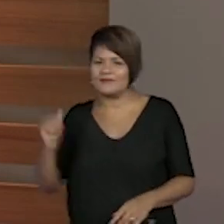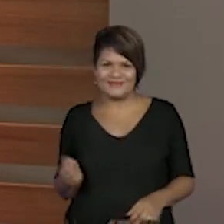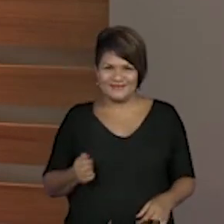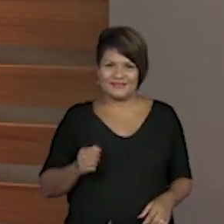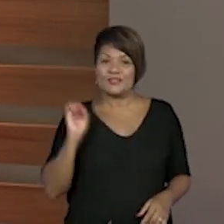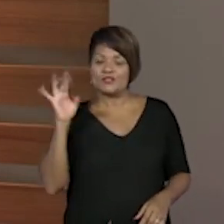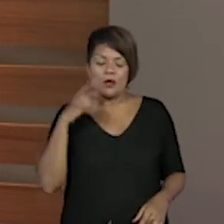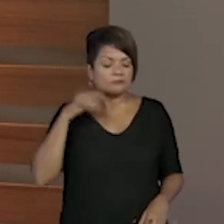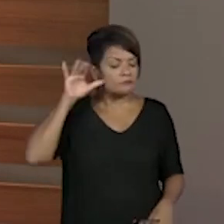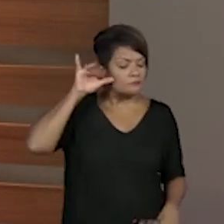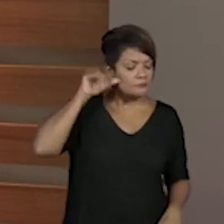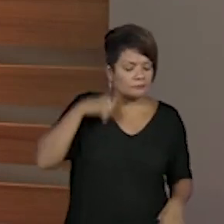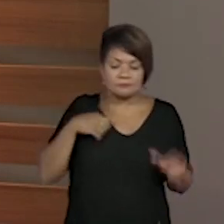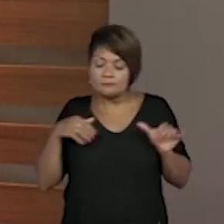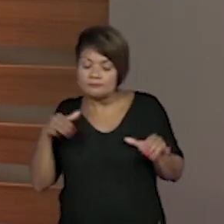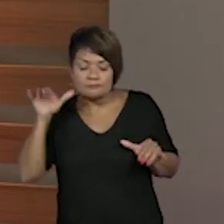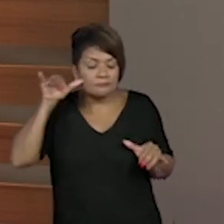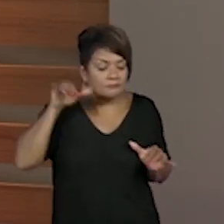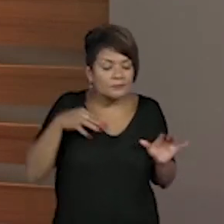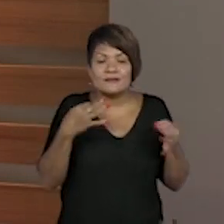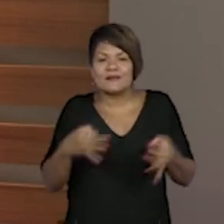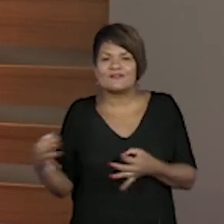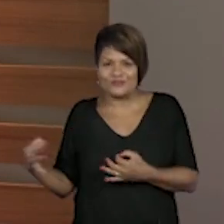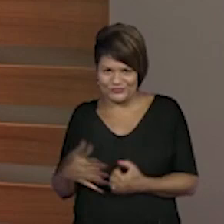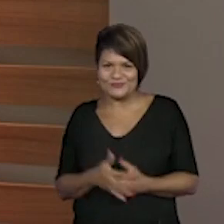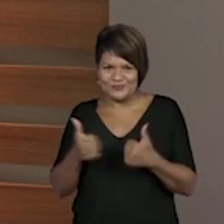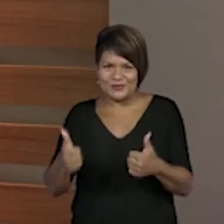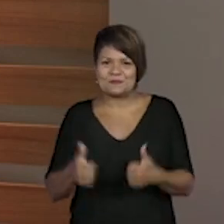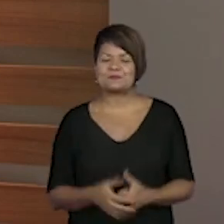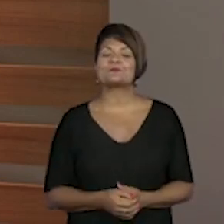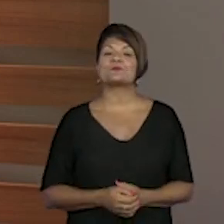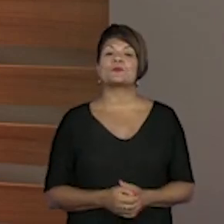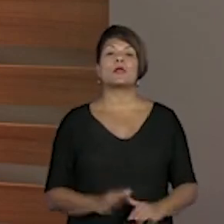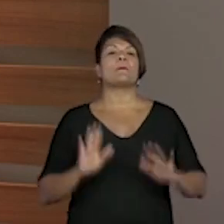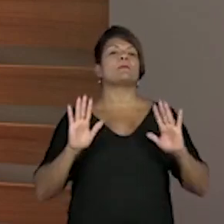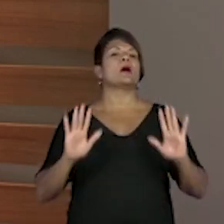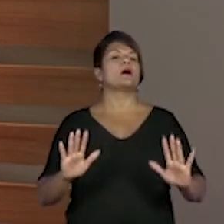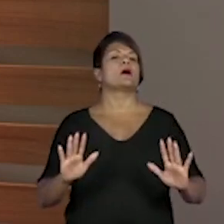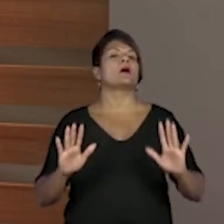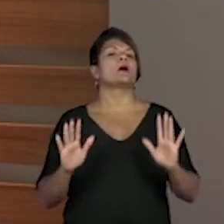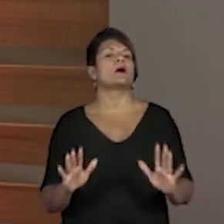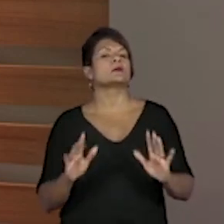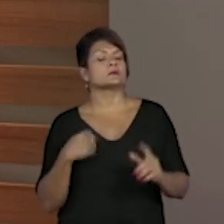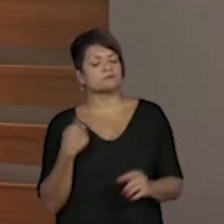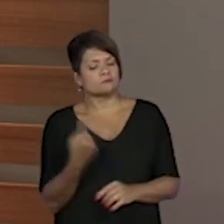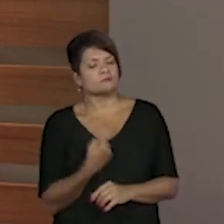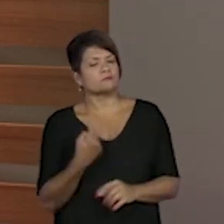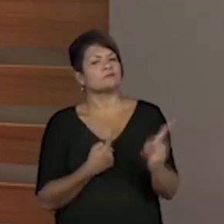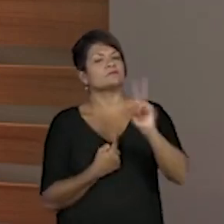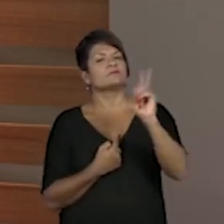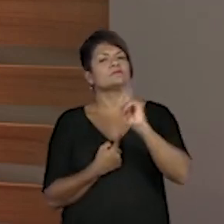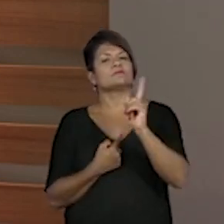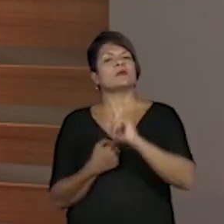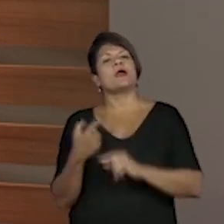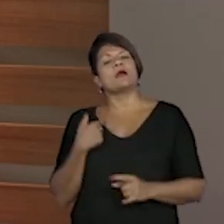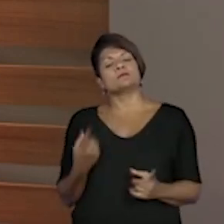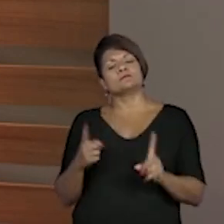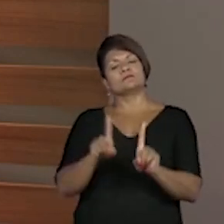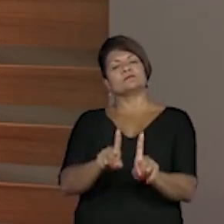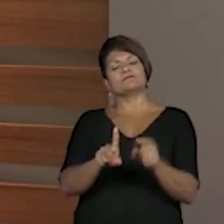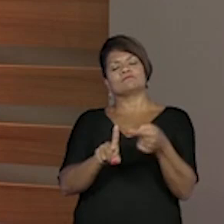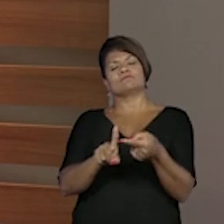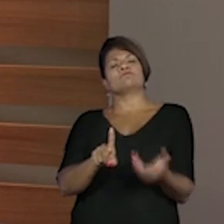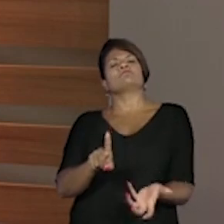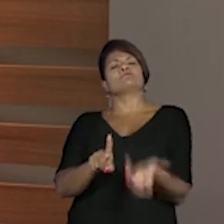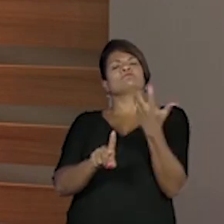uma olhadinha de vez em quando para ver se está dando tudo certinho, tudo bem? Mas não estou sozinho, estou com uma presença mais